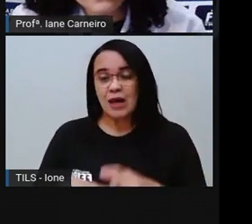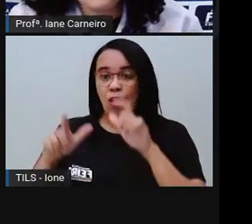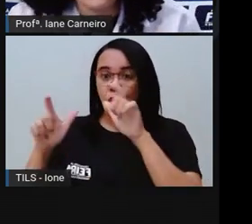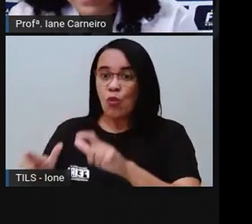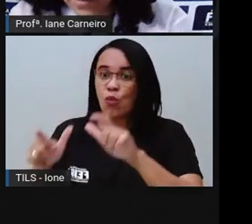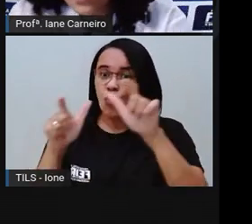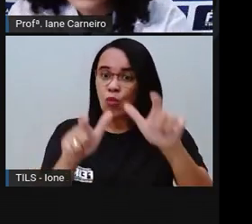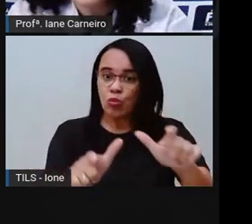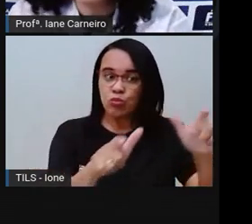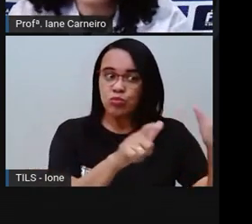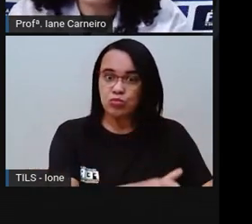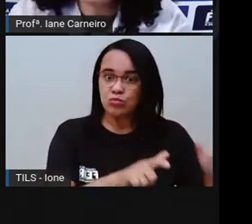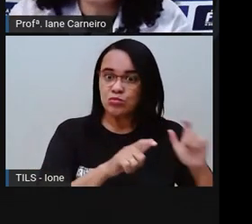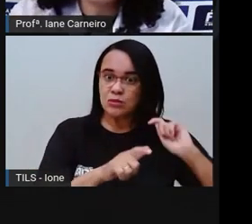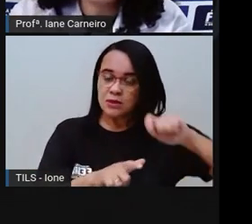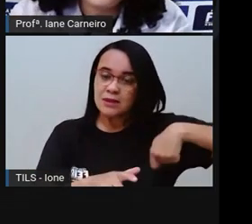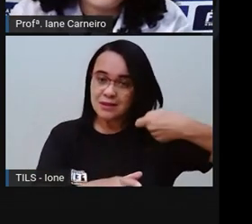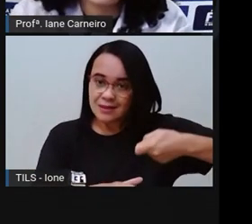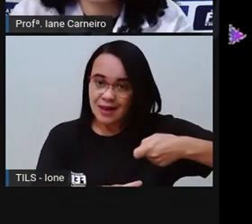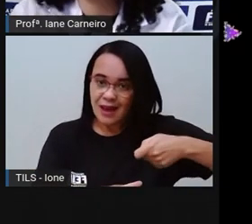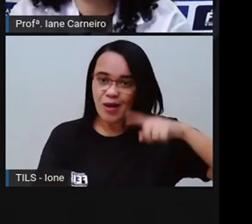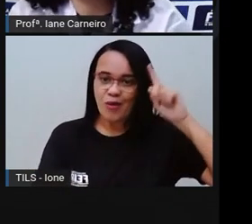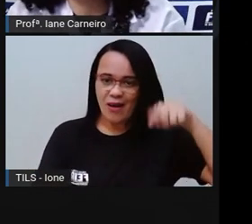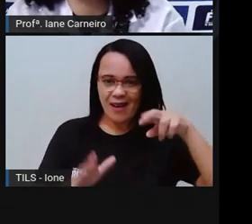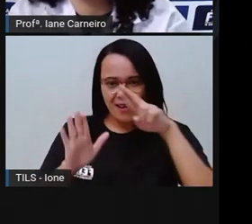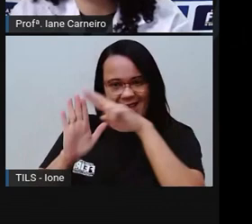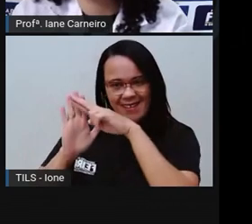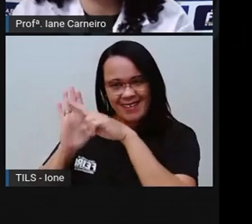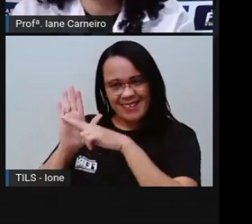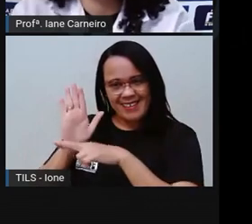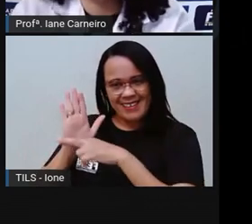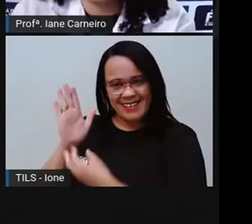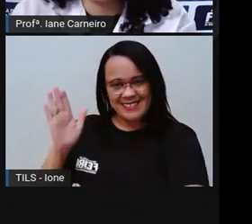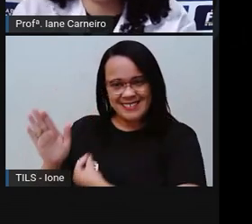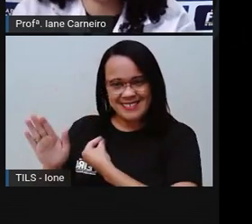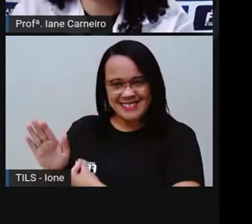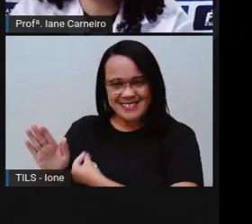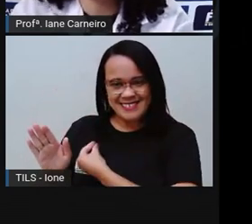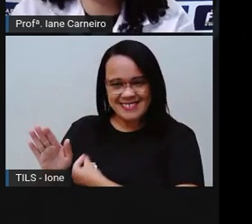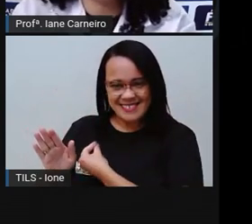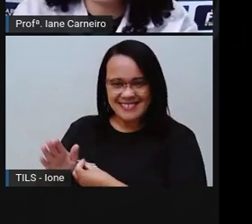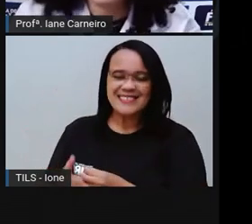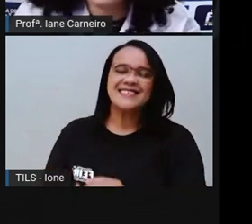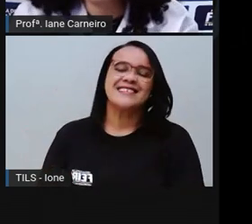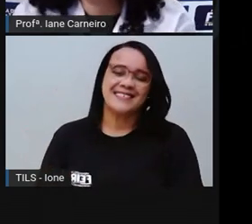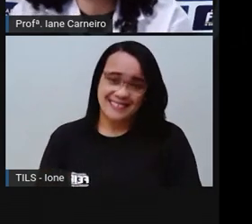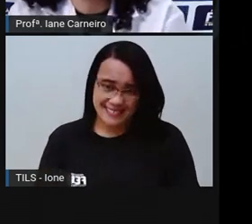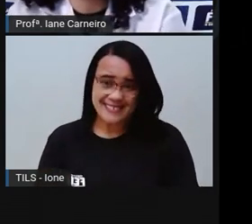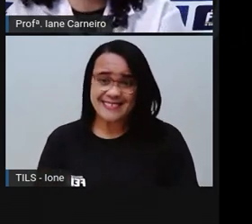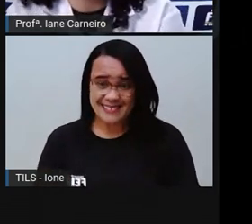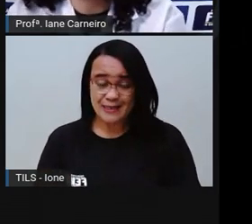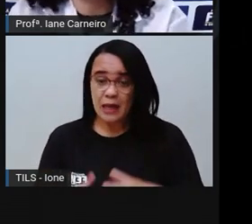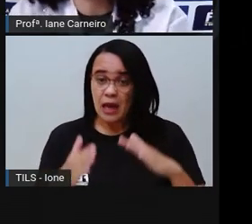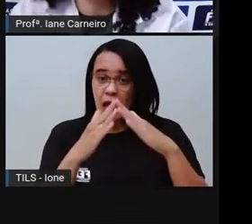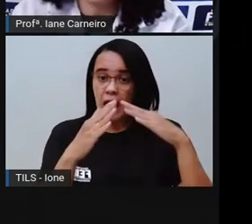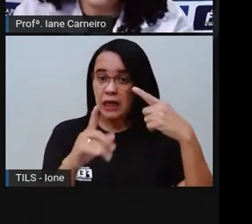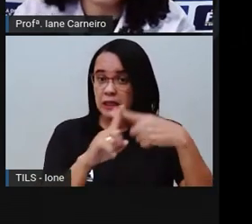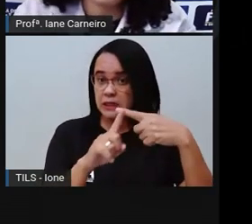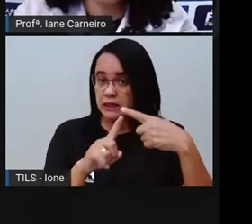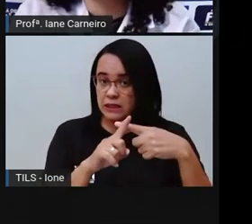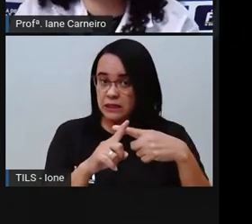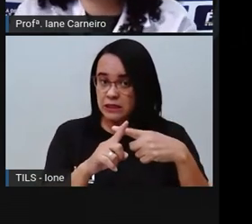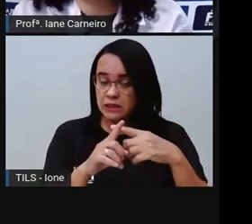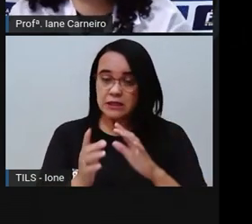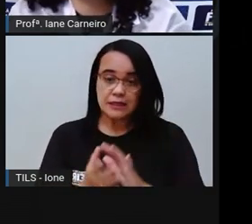convivência, né? E a gente precisa entender que na igreja eu não posso me comportar na igreja da mesma forma que eu me comporto no